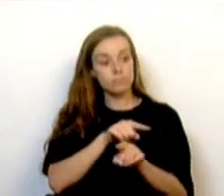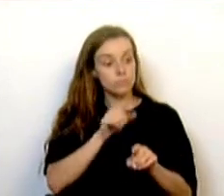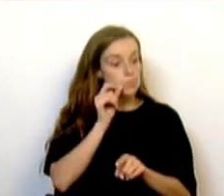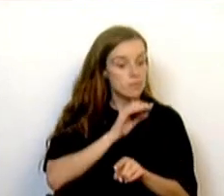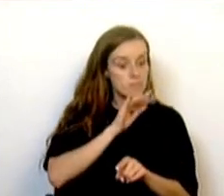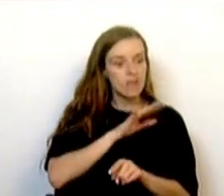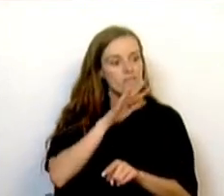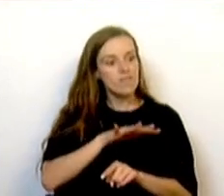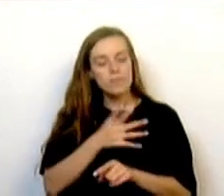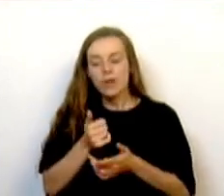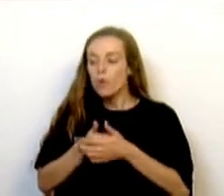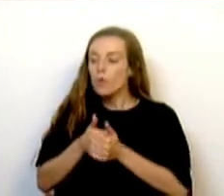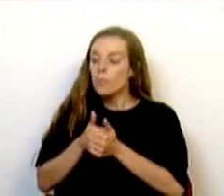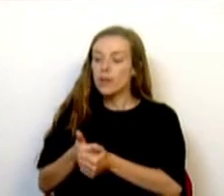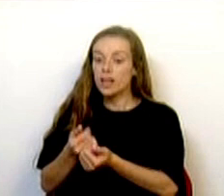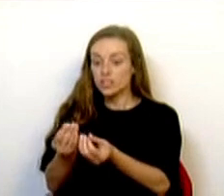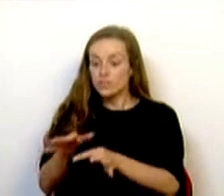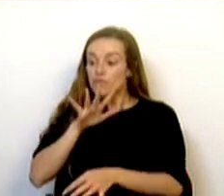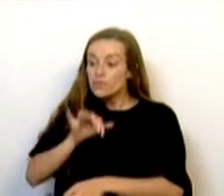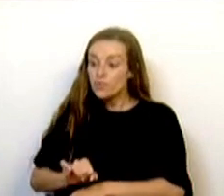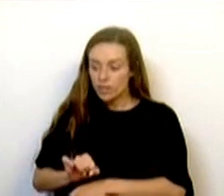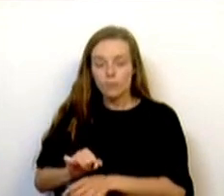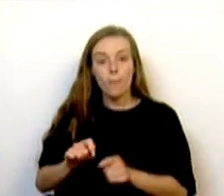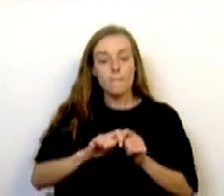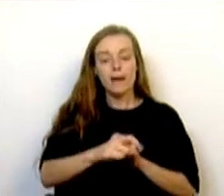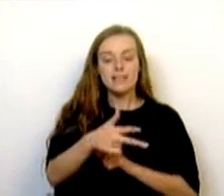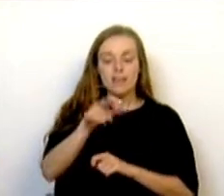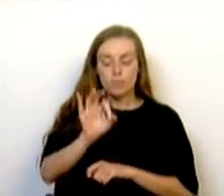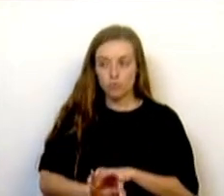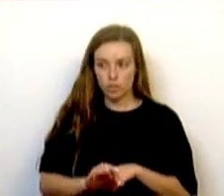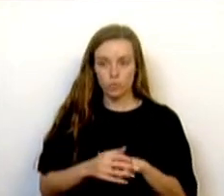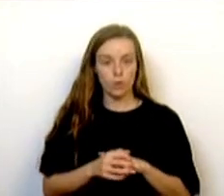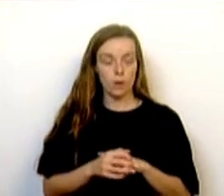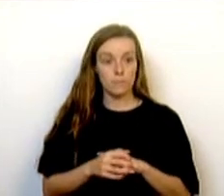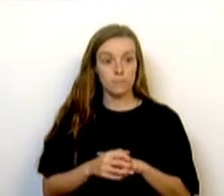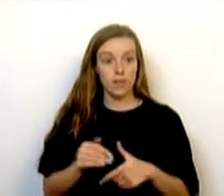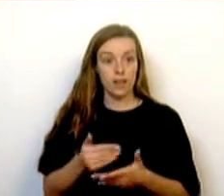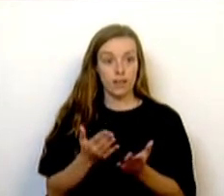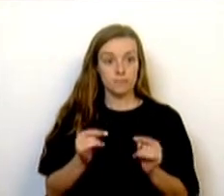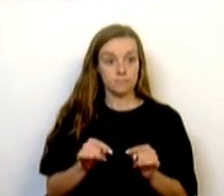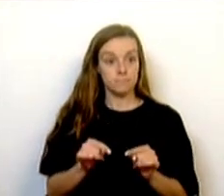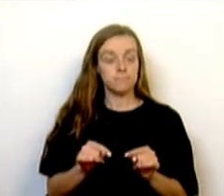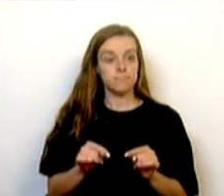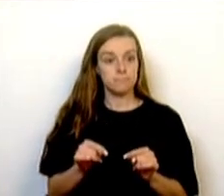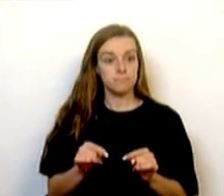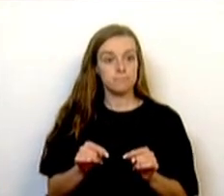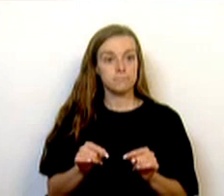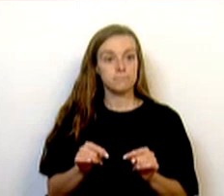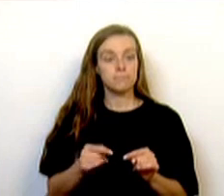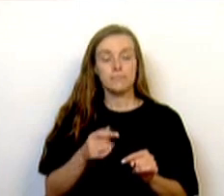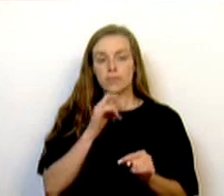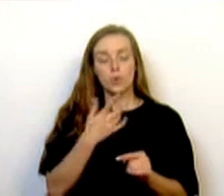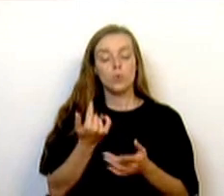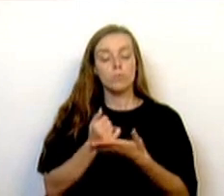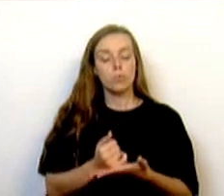os filhos durante o primeiro ano, pago a 100%. Aliás, sempre que existe a partilha da licença parental, o